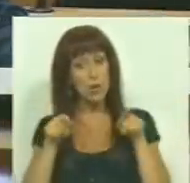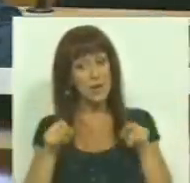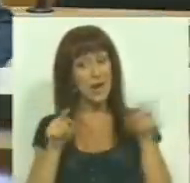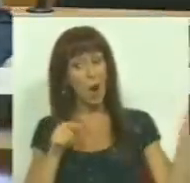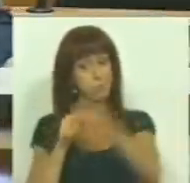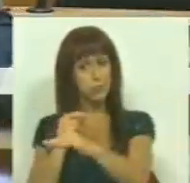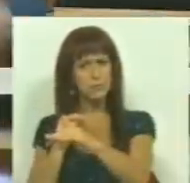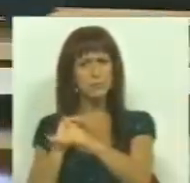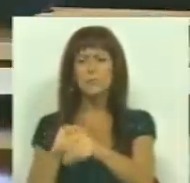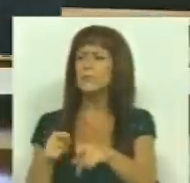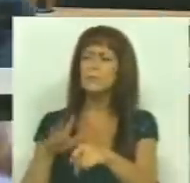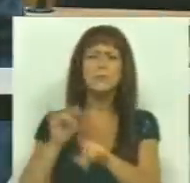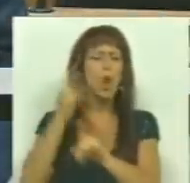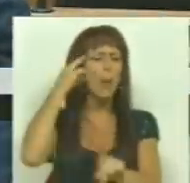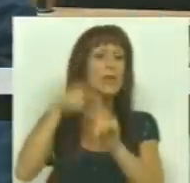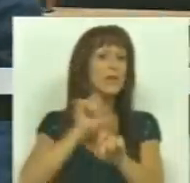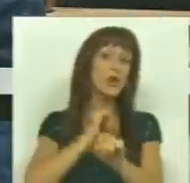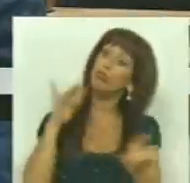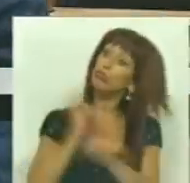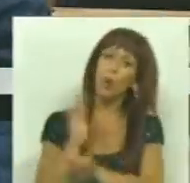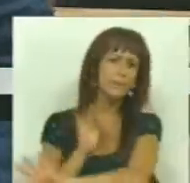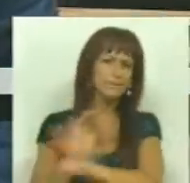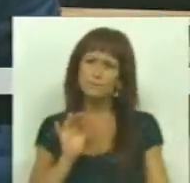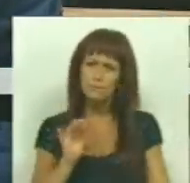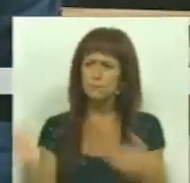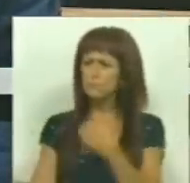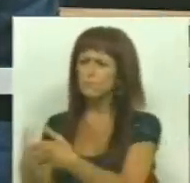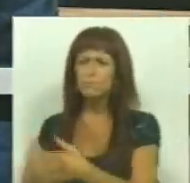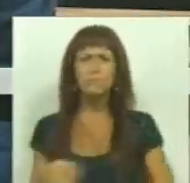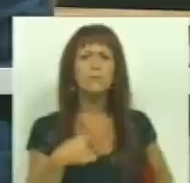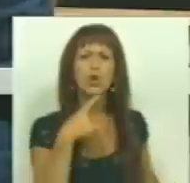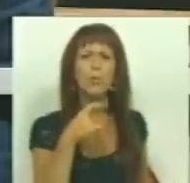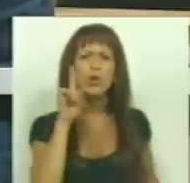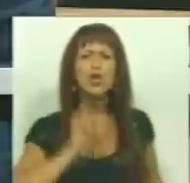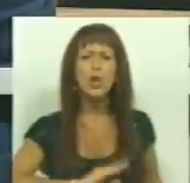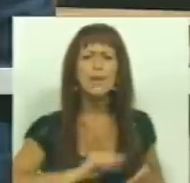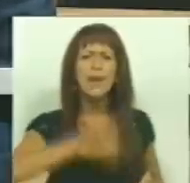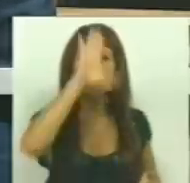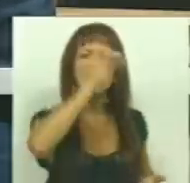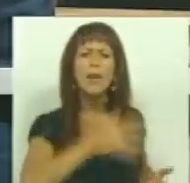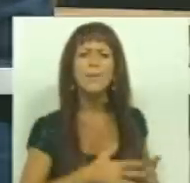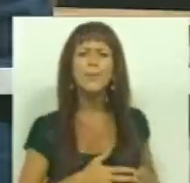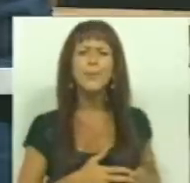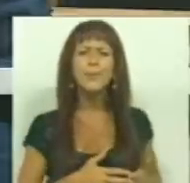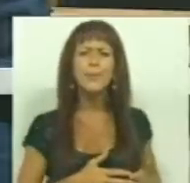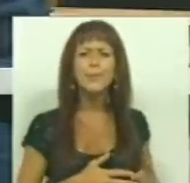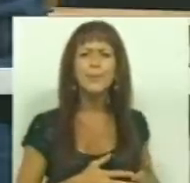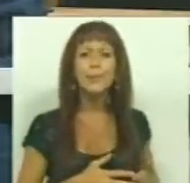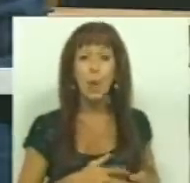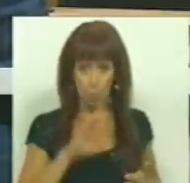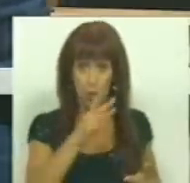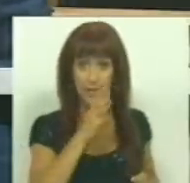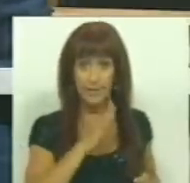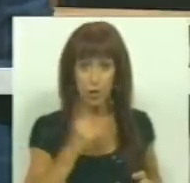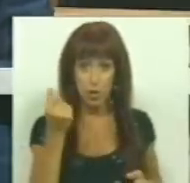vieram tinham outros objetivos. E eu pergunto à Sra. Secretária de Estado, quando nos